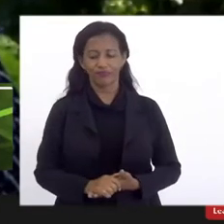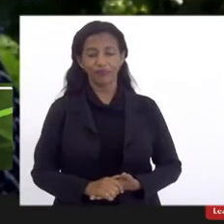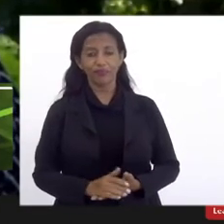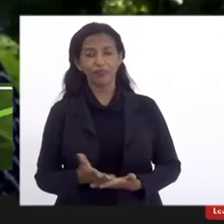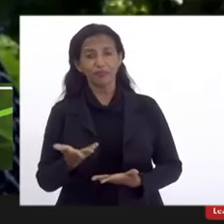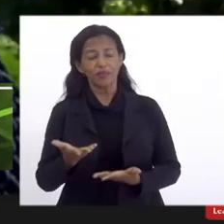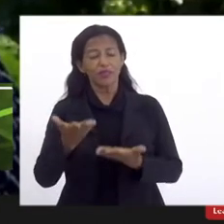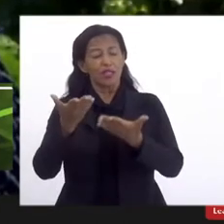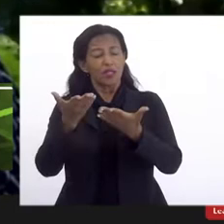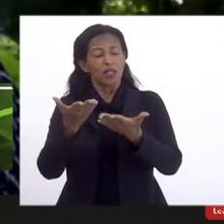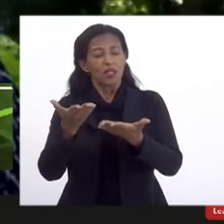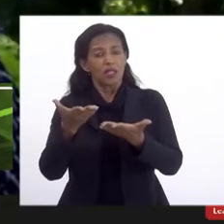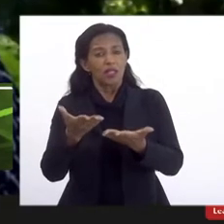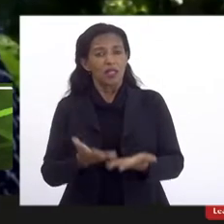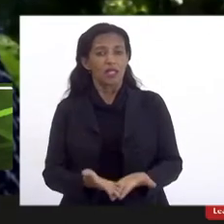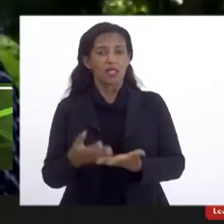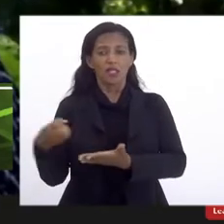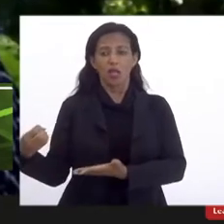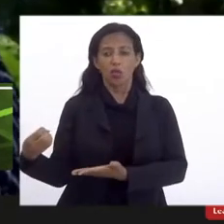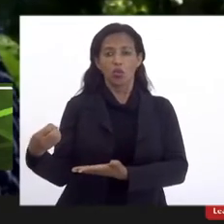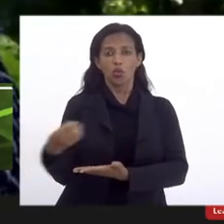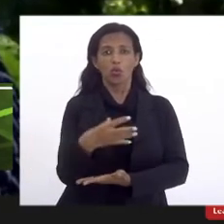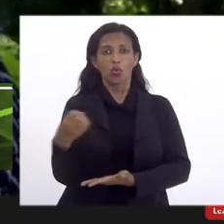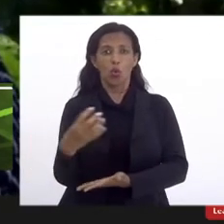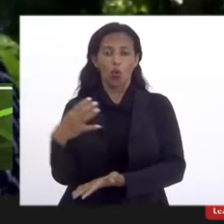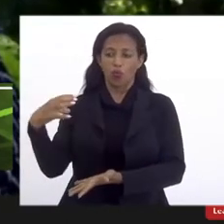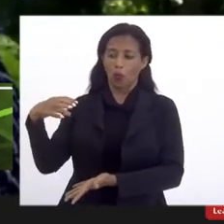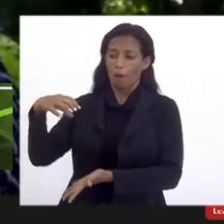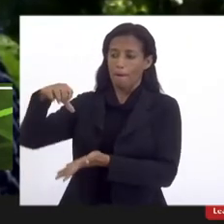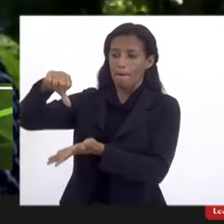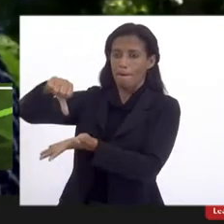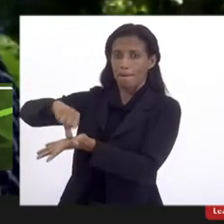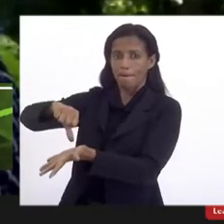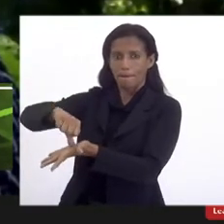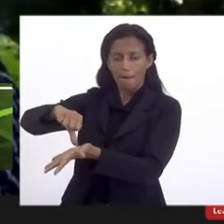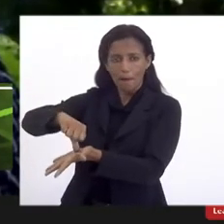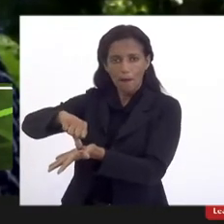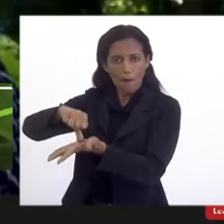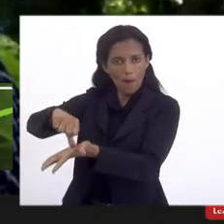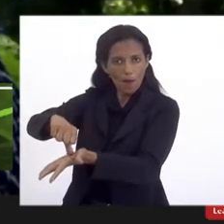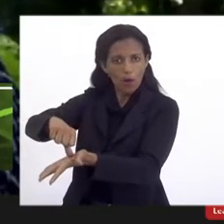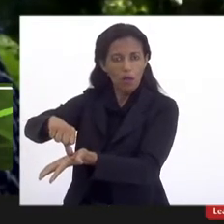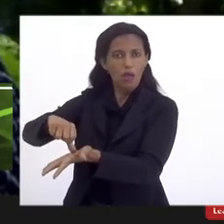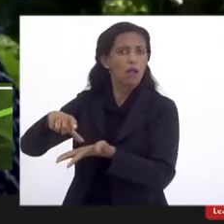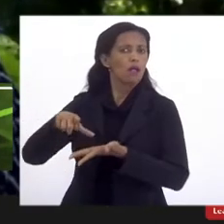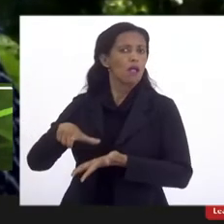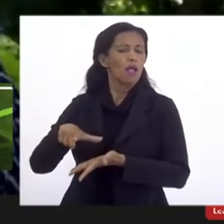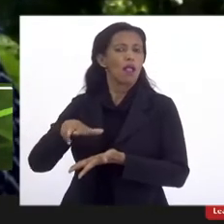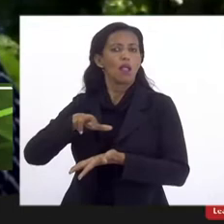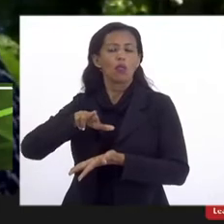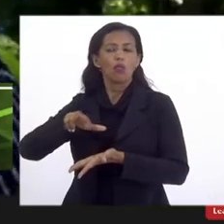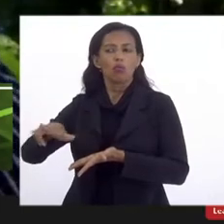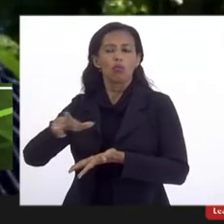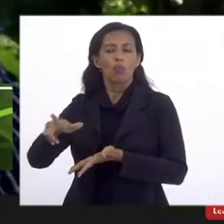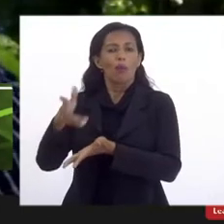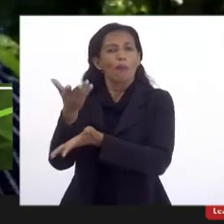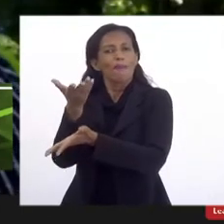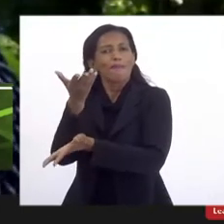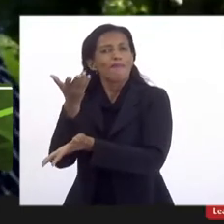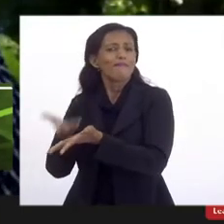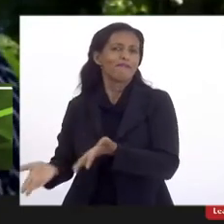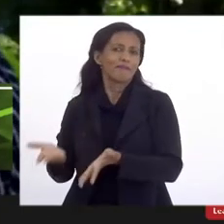nova unidade também, ela não deve perder,